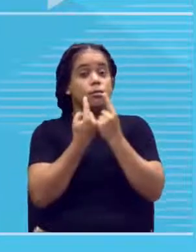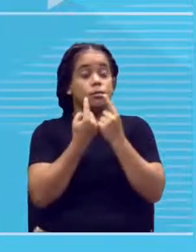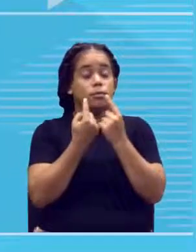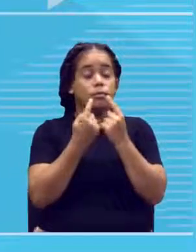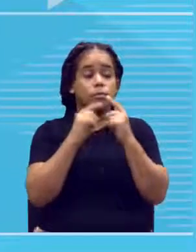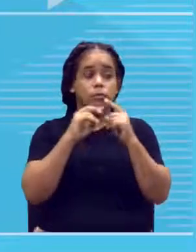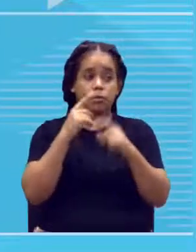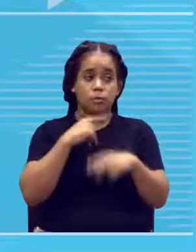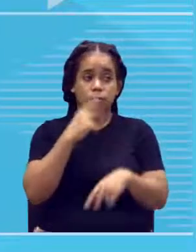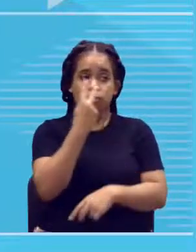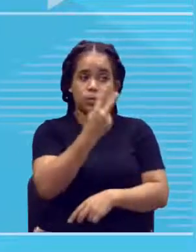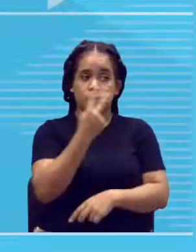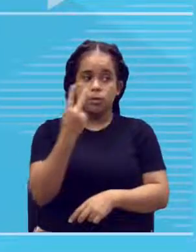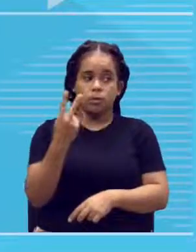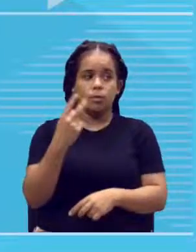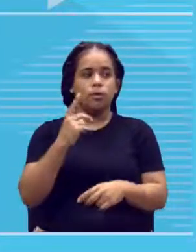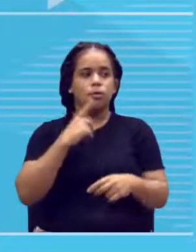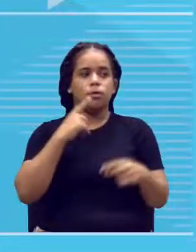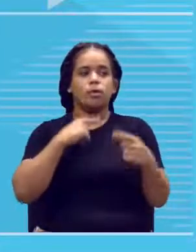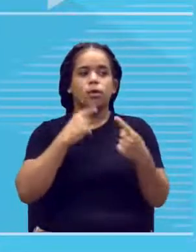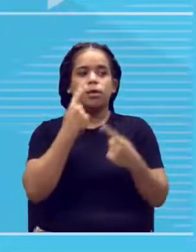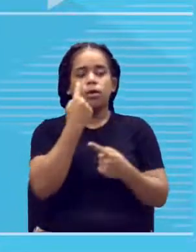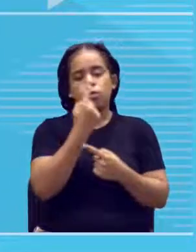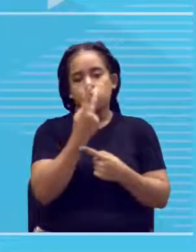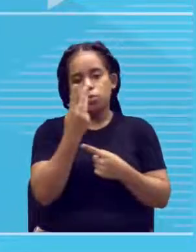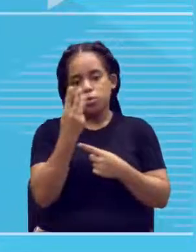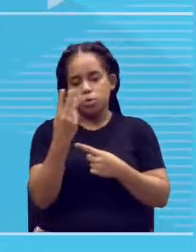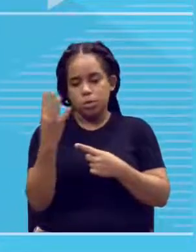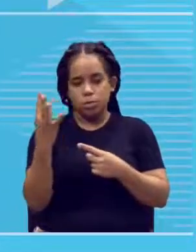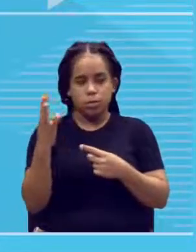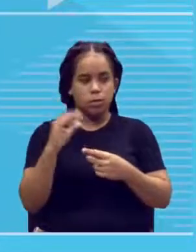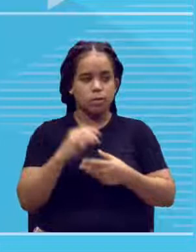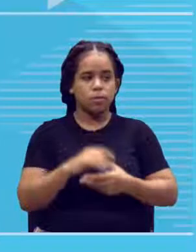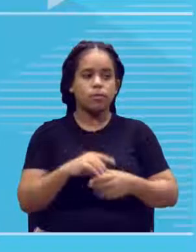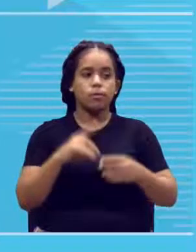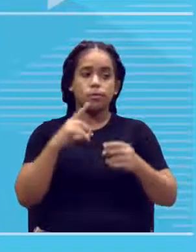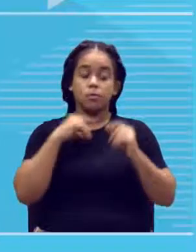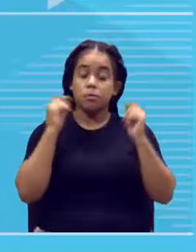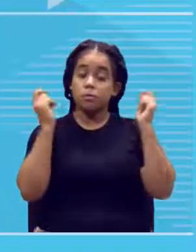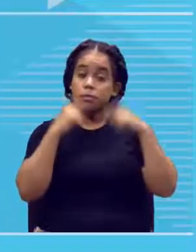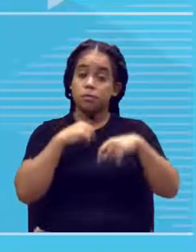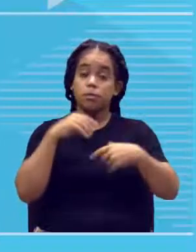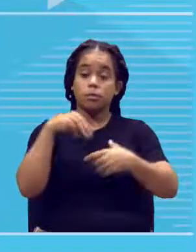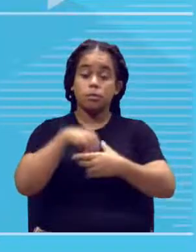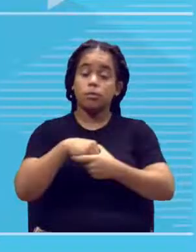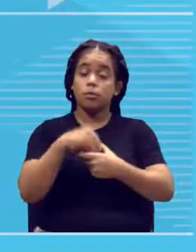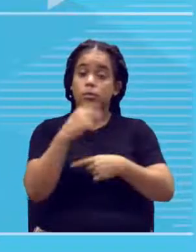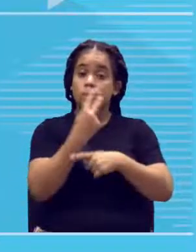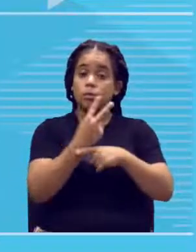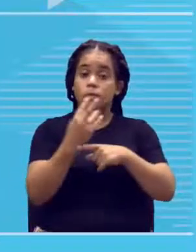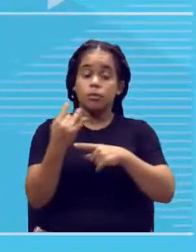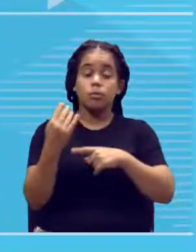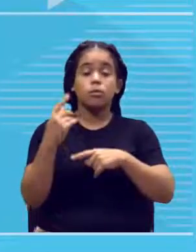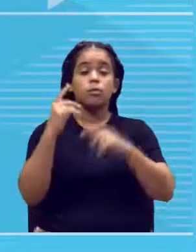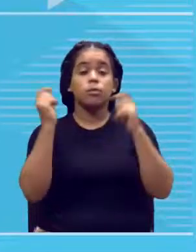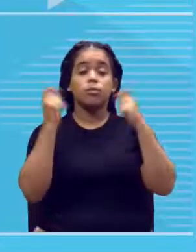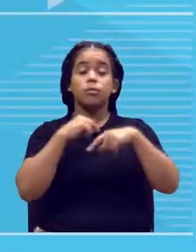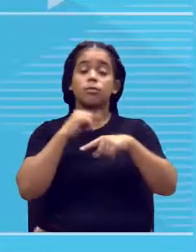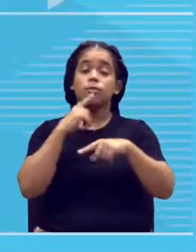Então, a vai numerando o par número um, o par número dois, o par número três, certo? E dentro desses pares, a gente vai ter o quê? O cromossomos.